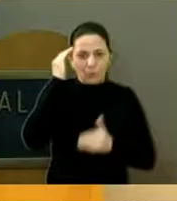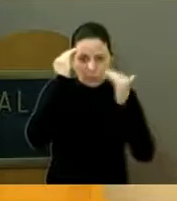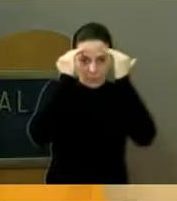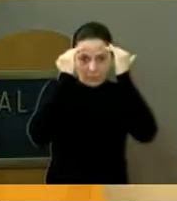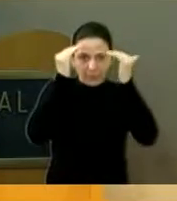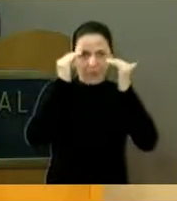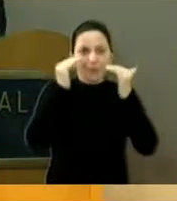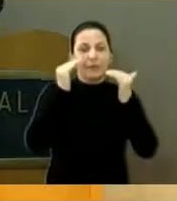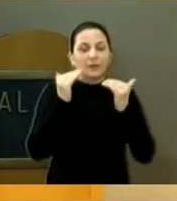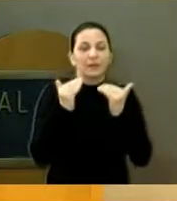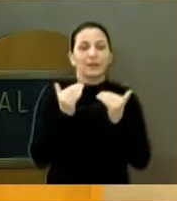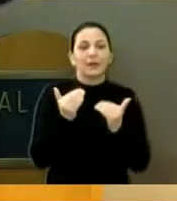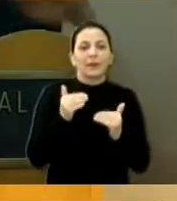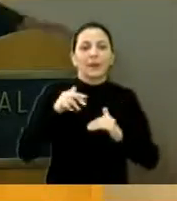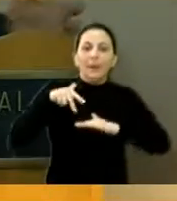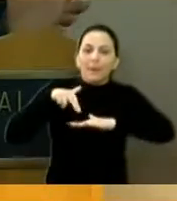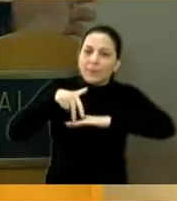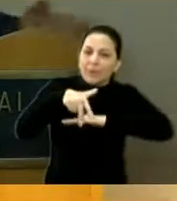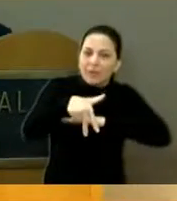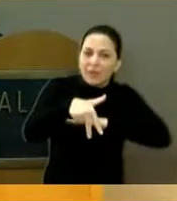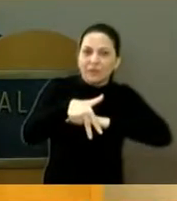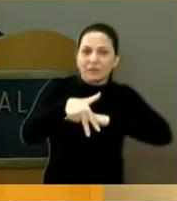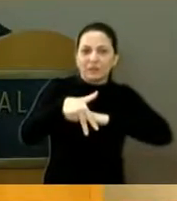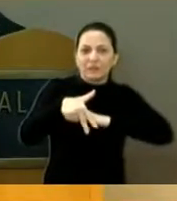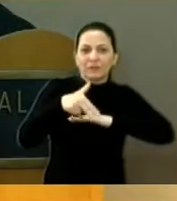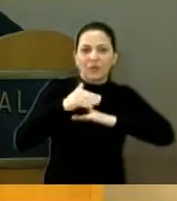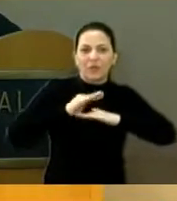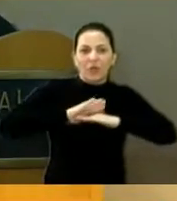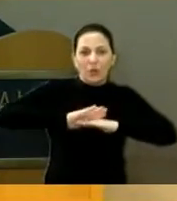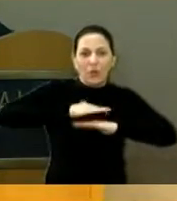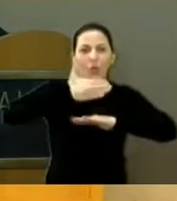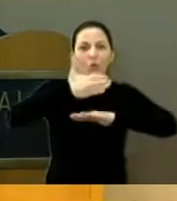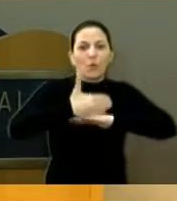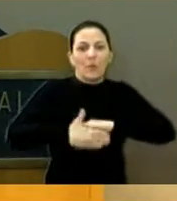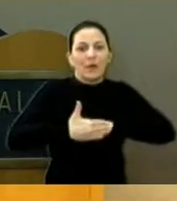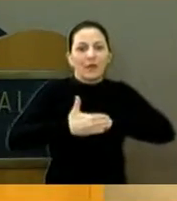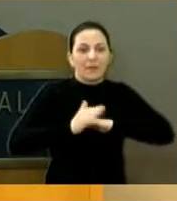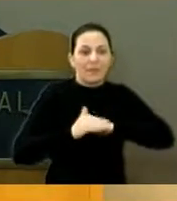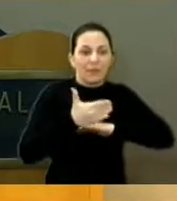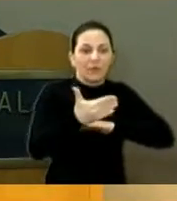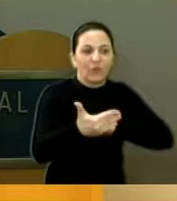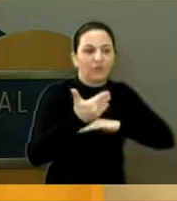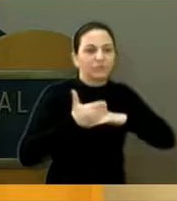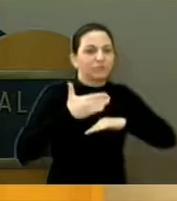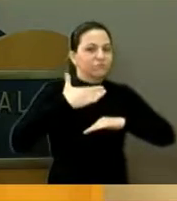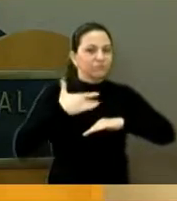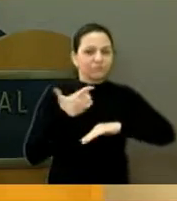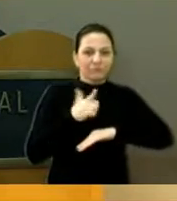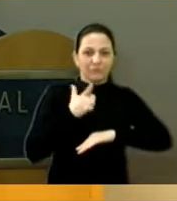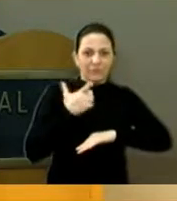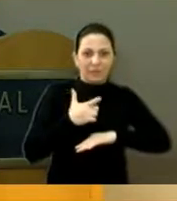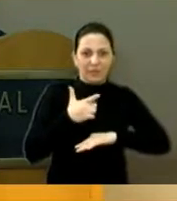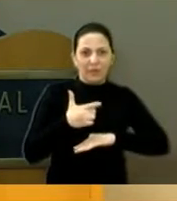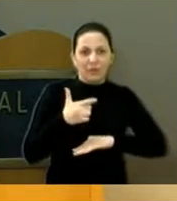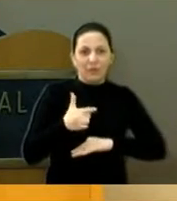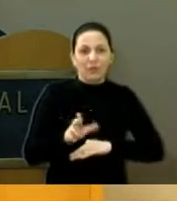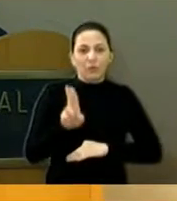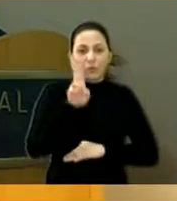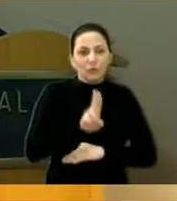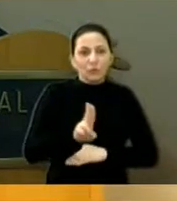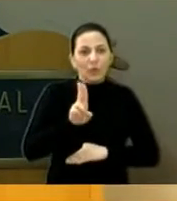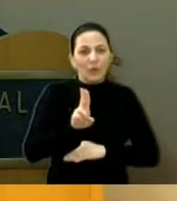a lombada é para frente a lombada, não é para trás. E quando os usuários que frequentam ali passam,